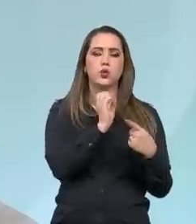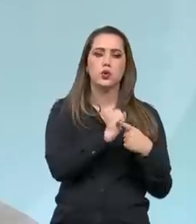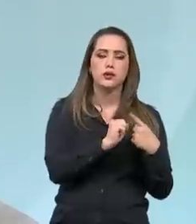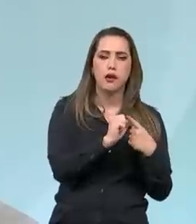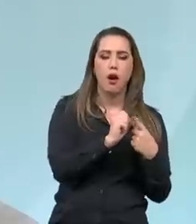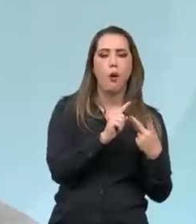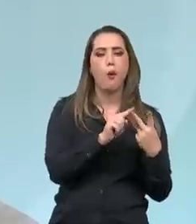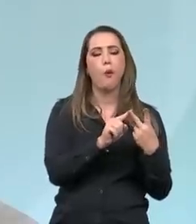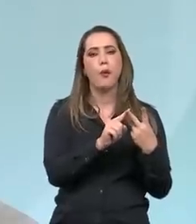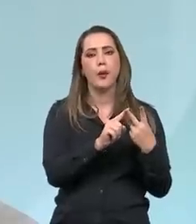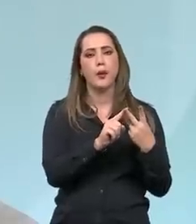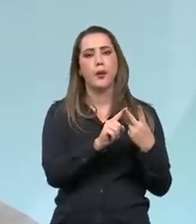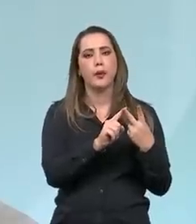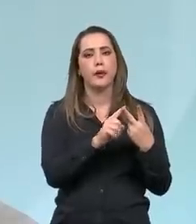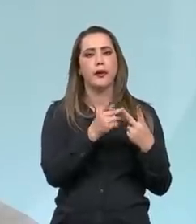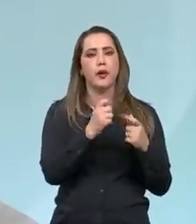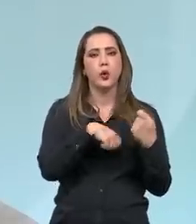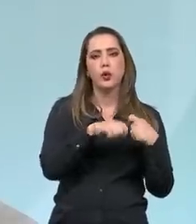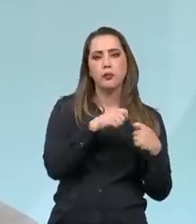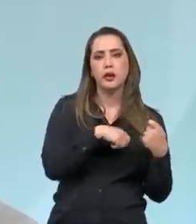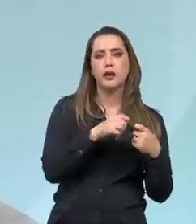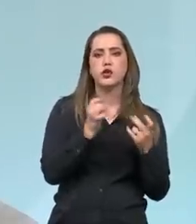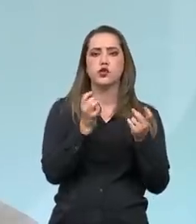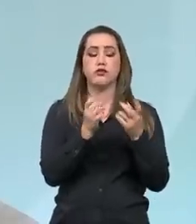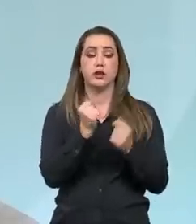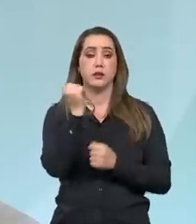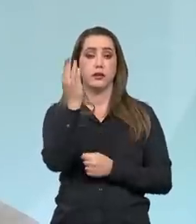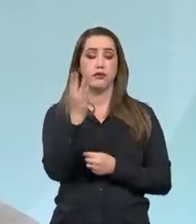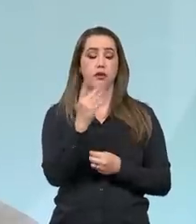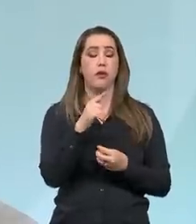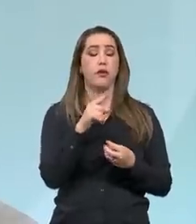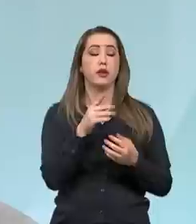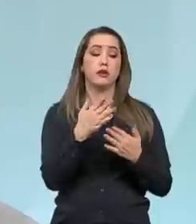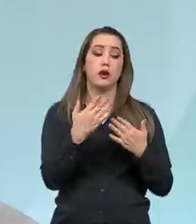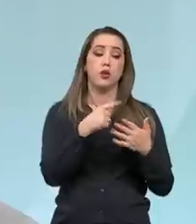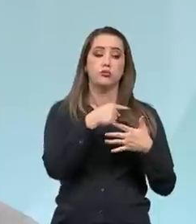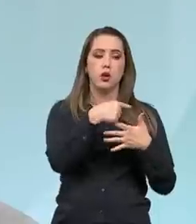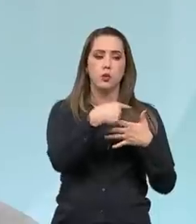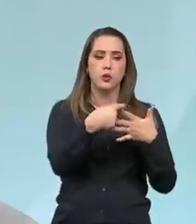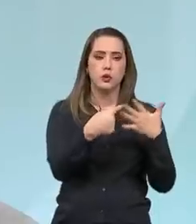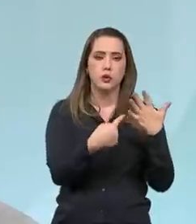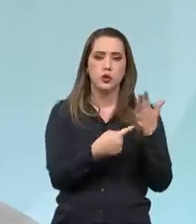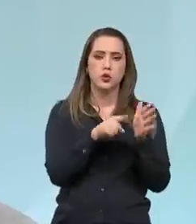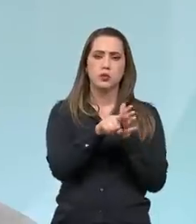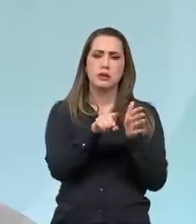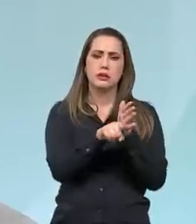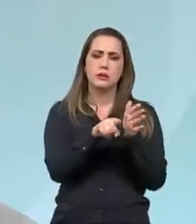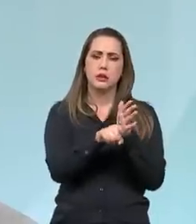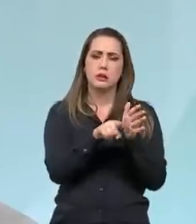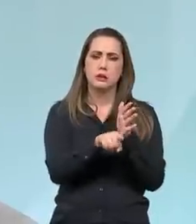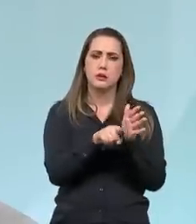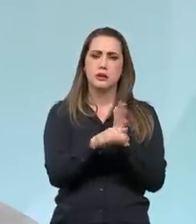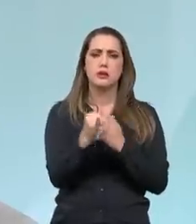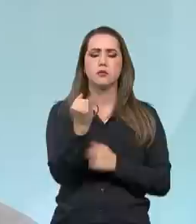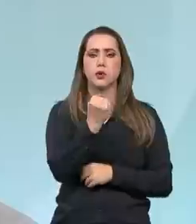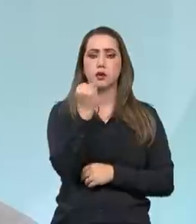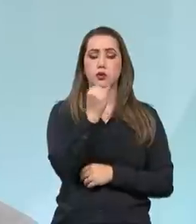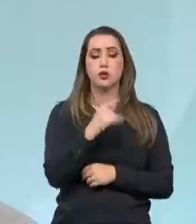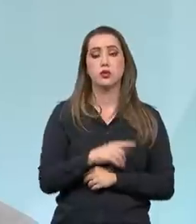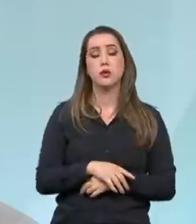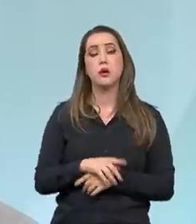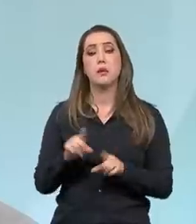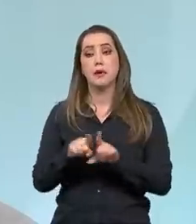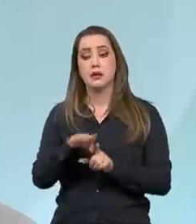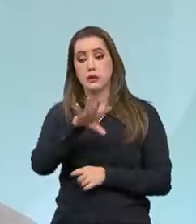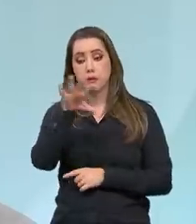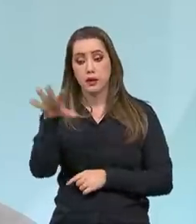Você tem a parte macroeconômica, de comércio internacional. Então, tem um espectro de pesquisa muito amplo. Essa é a primeira função. Mas também tem a